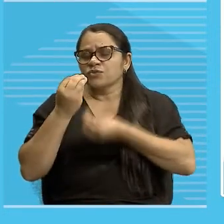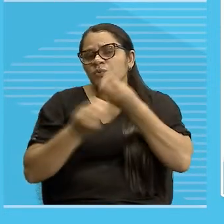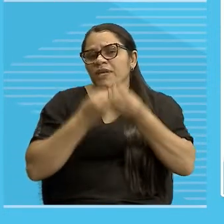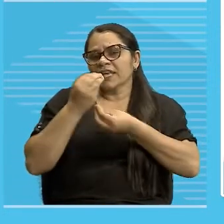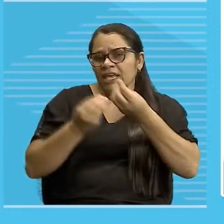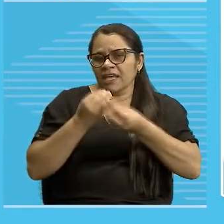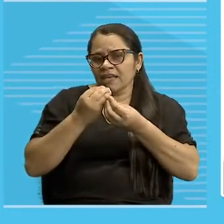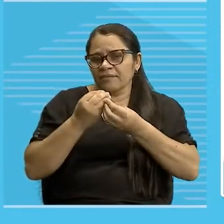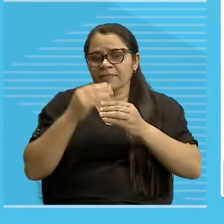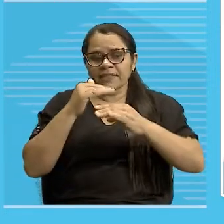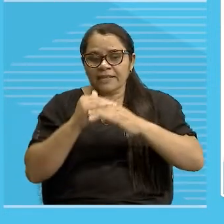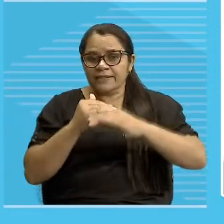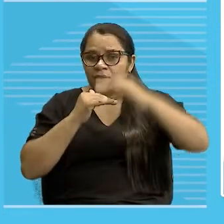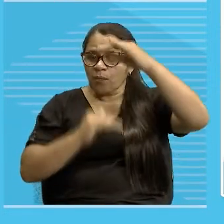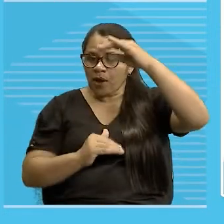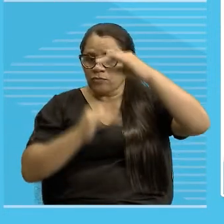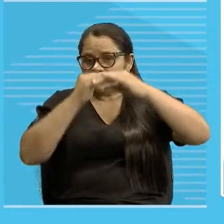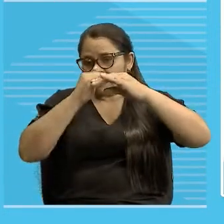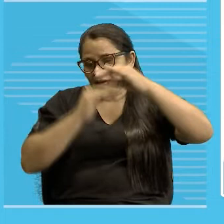desigualdade.